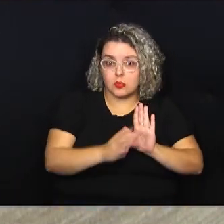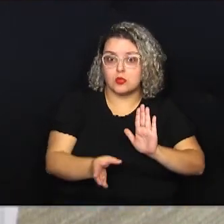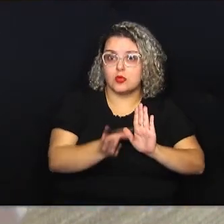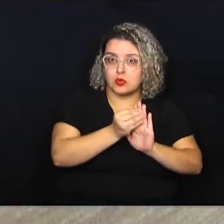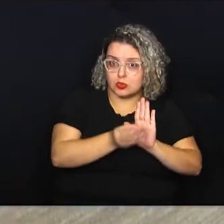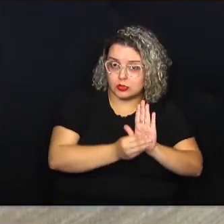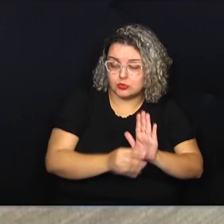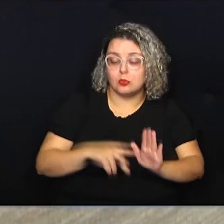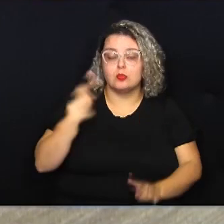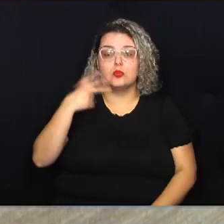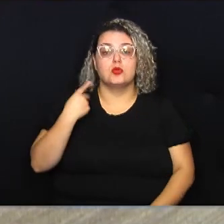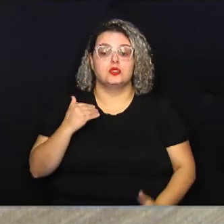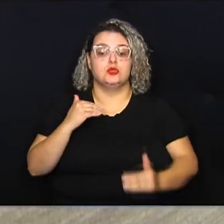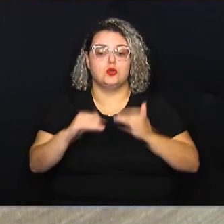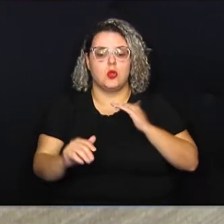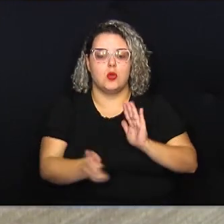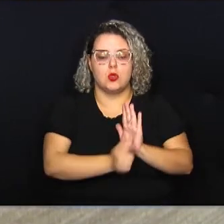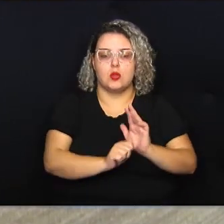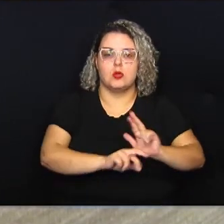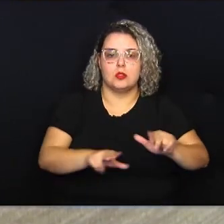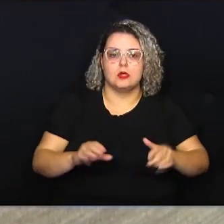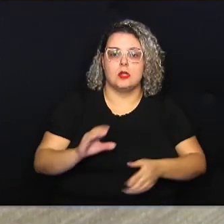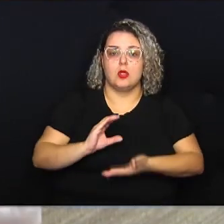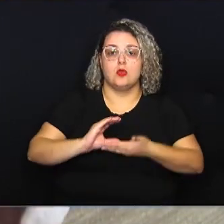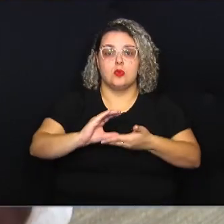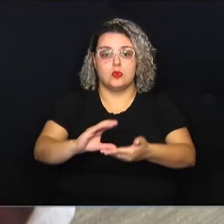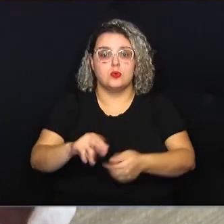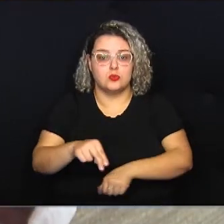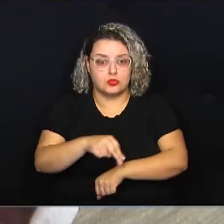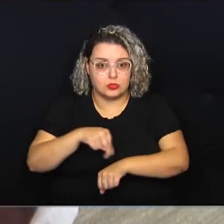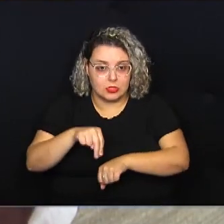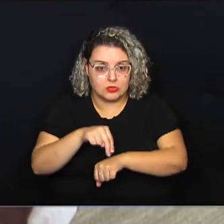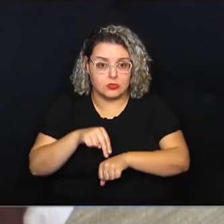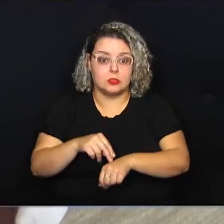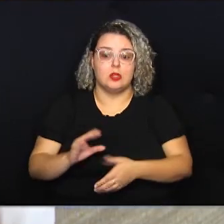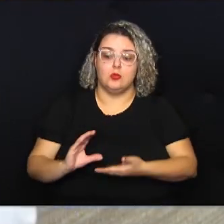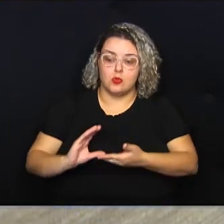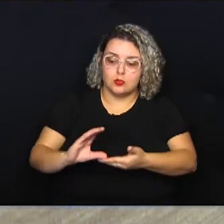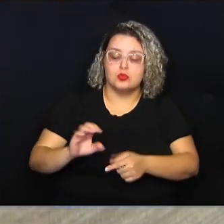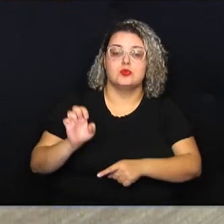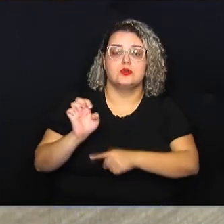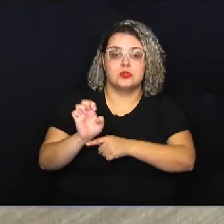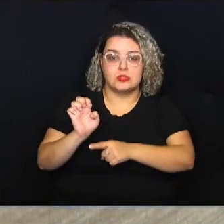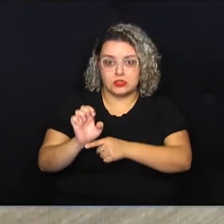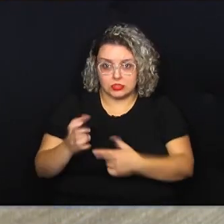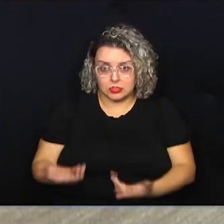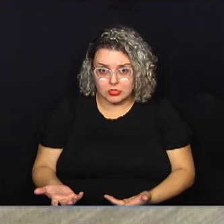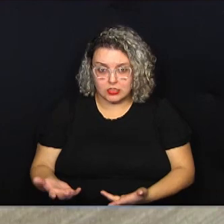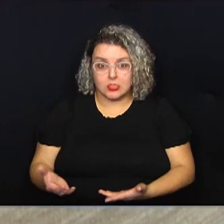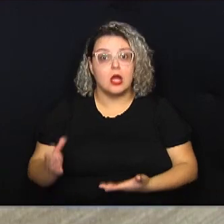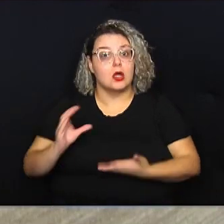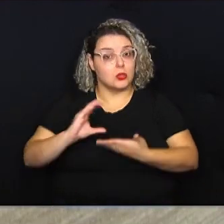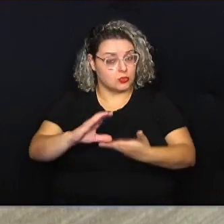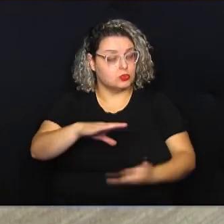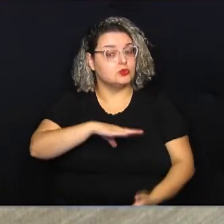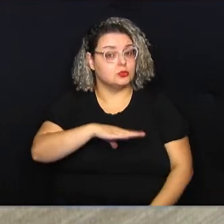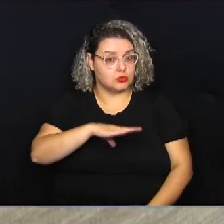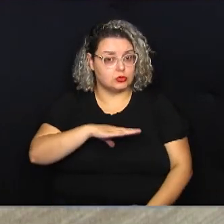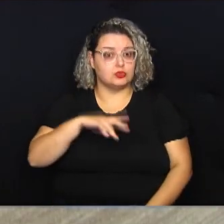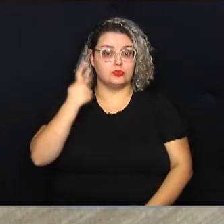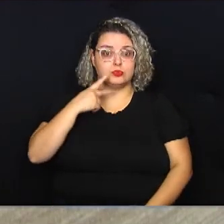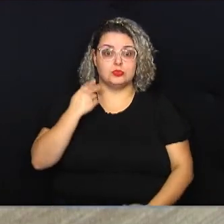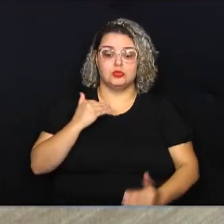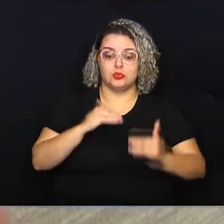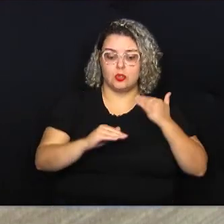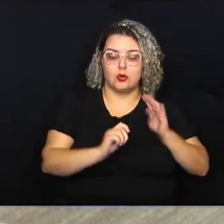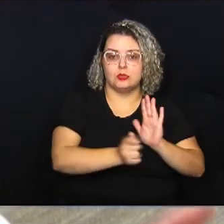drogas. Então existe o Conselho Nacional de Política sobre Drogas, os conselhos estaduais e os conselhos municipais de política sobre drogas.